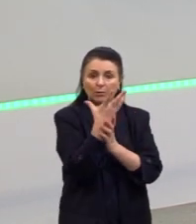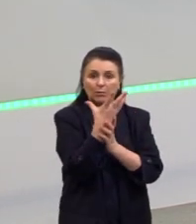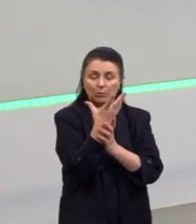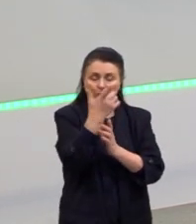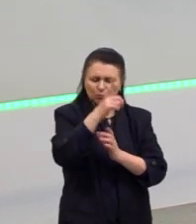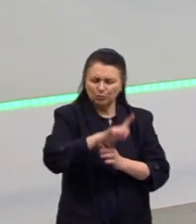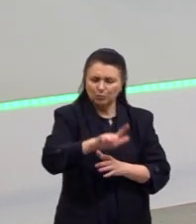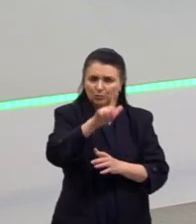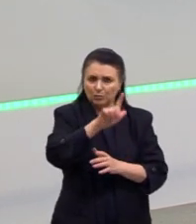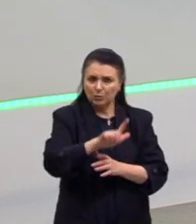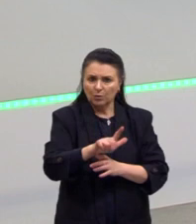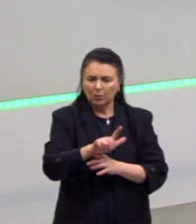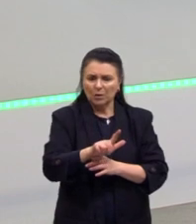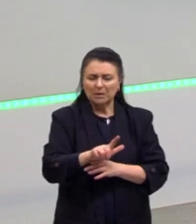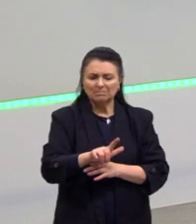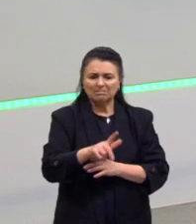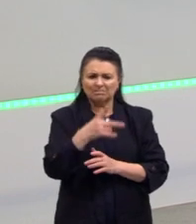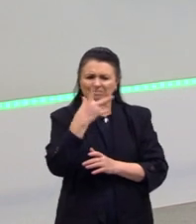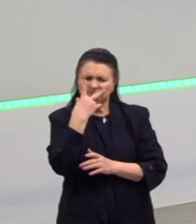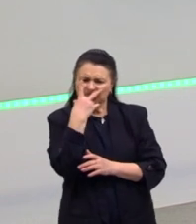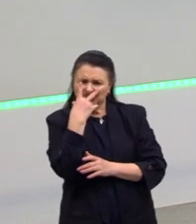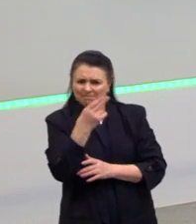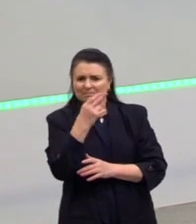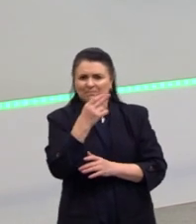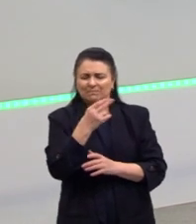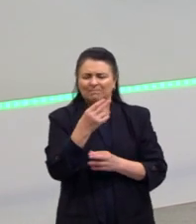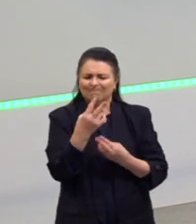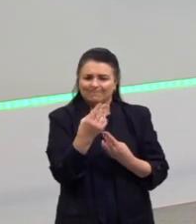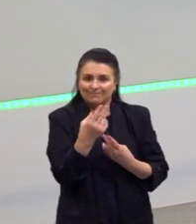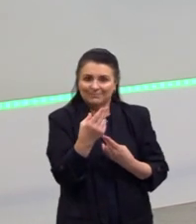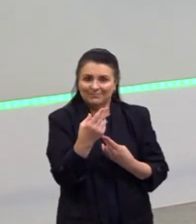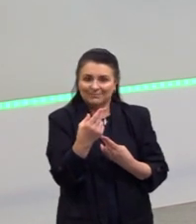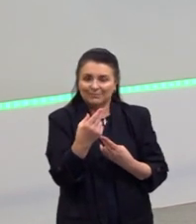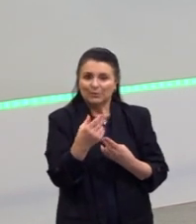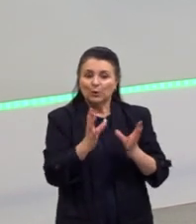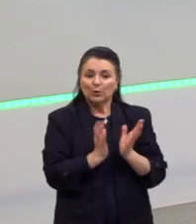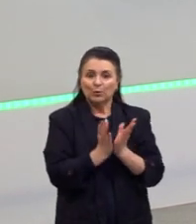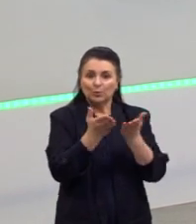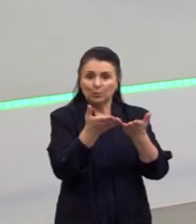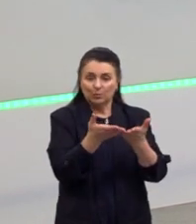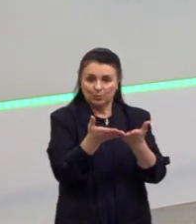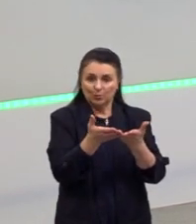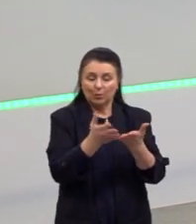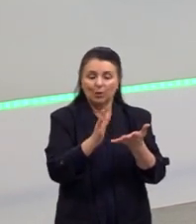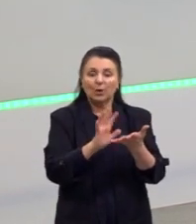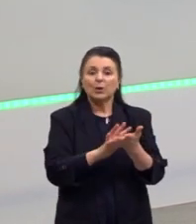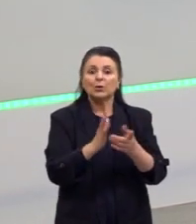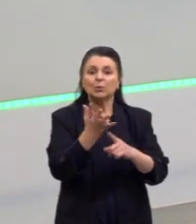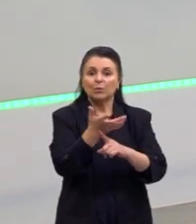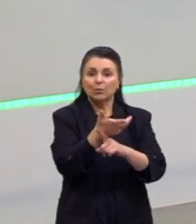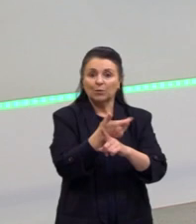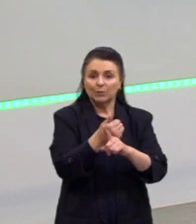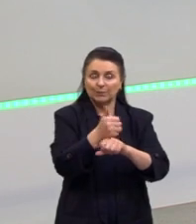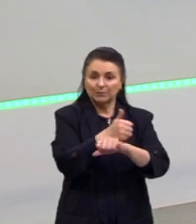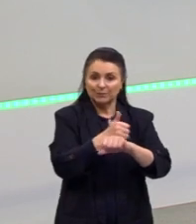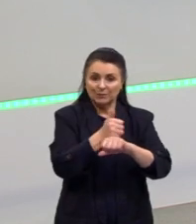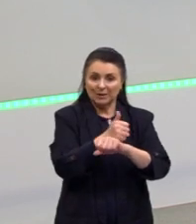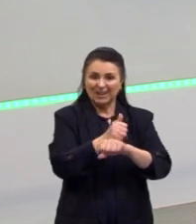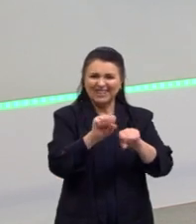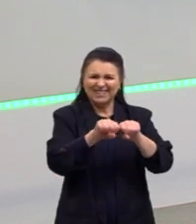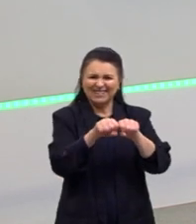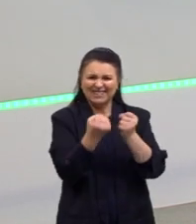reproduz de forma quase que fiel o coletivo, enquanto que o artista se propõe a quebrar as barreiras da arte. Certo?